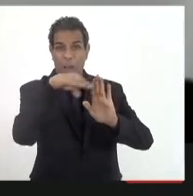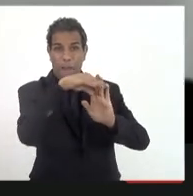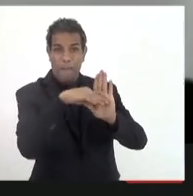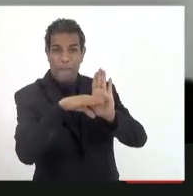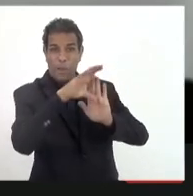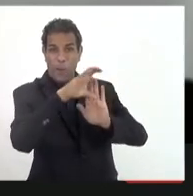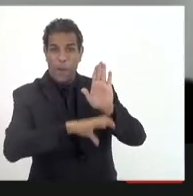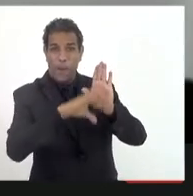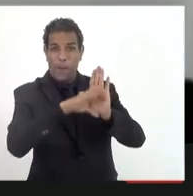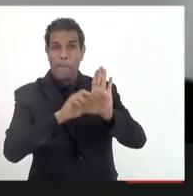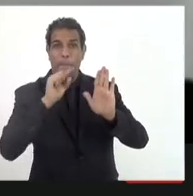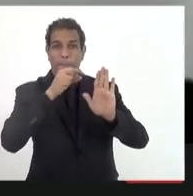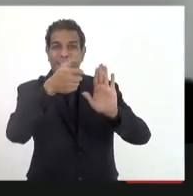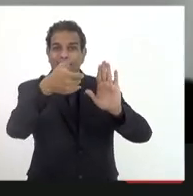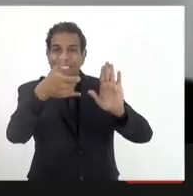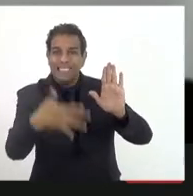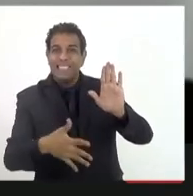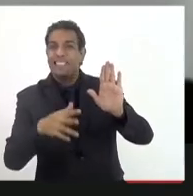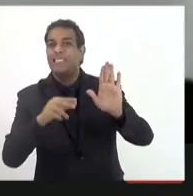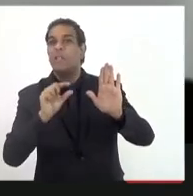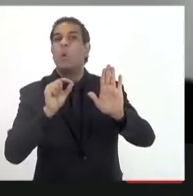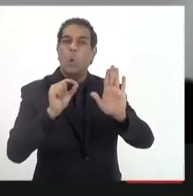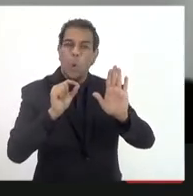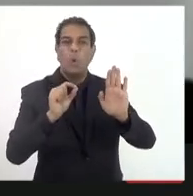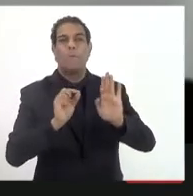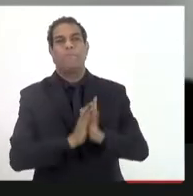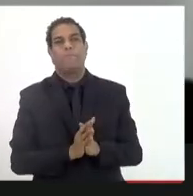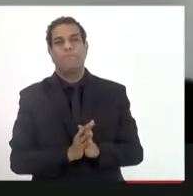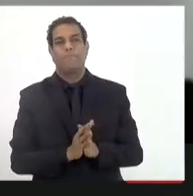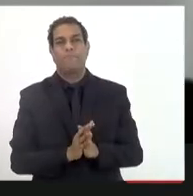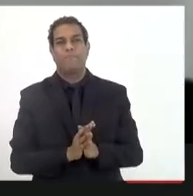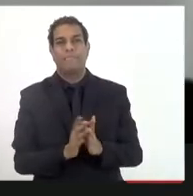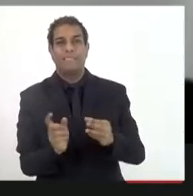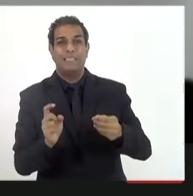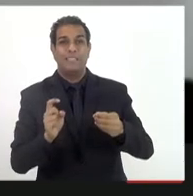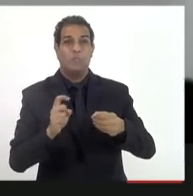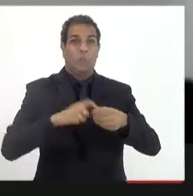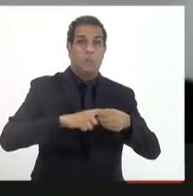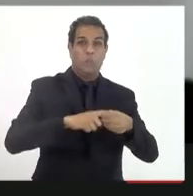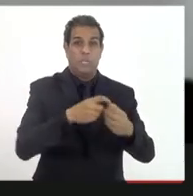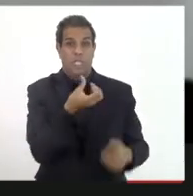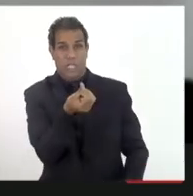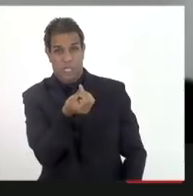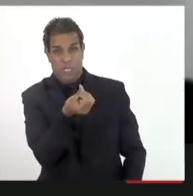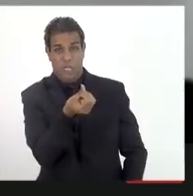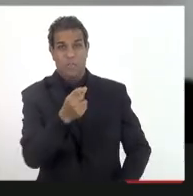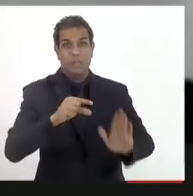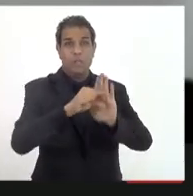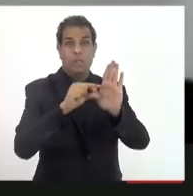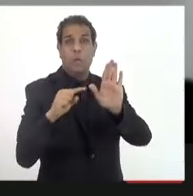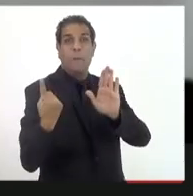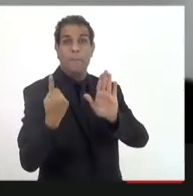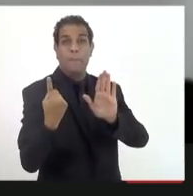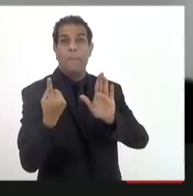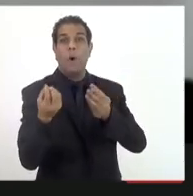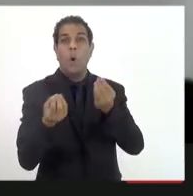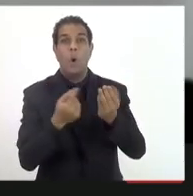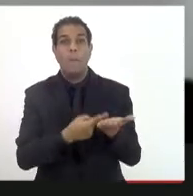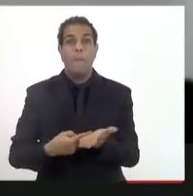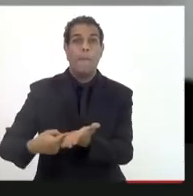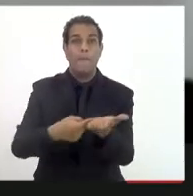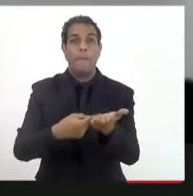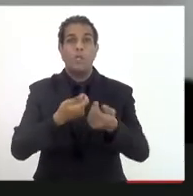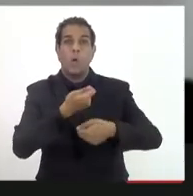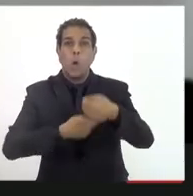quando se deixa claro que o inciso 6, né? O inciso 6 do artigo primeiro trata do desenvolvimento social e